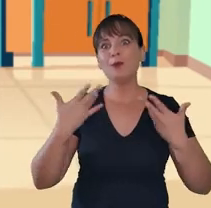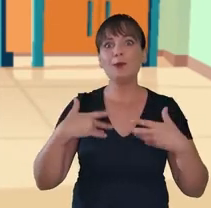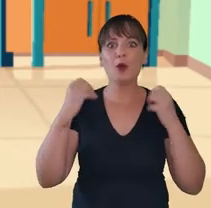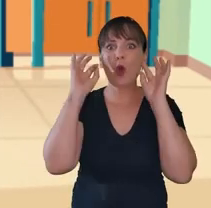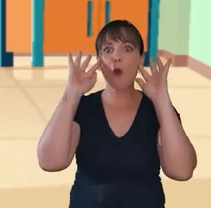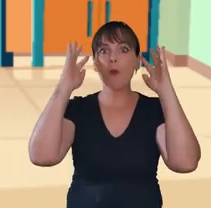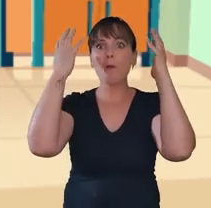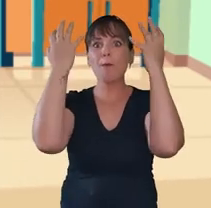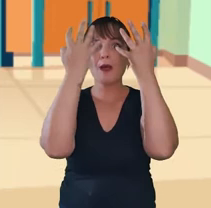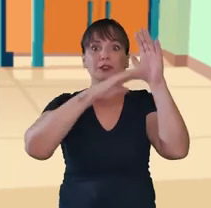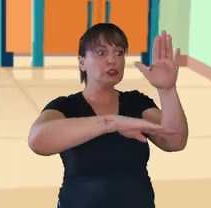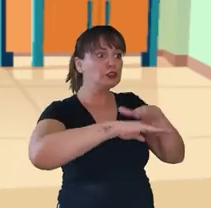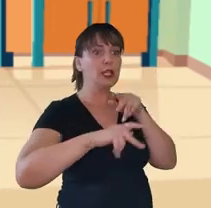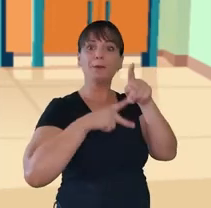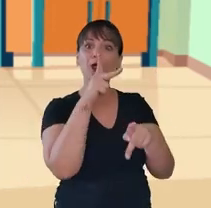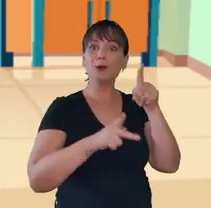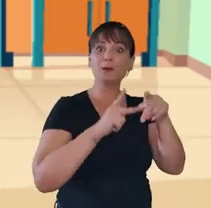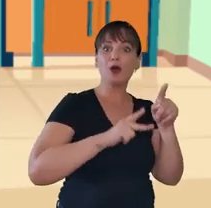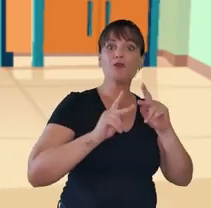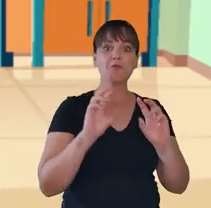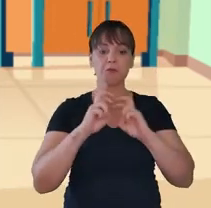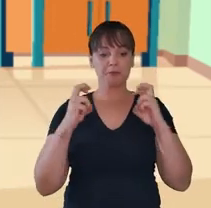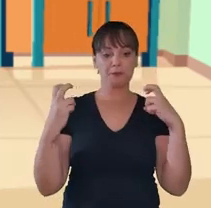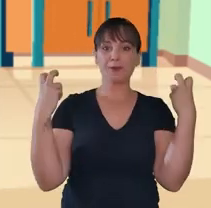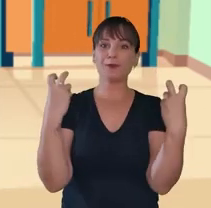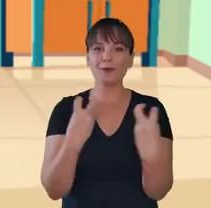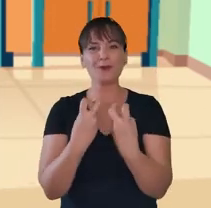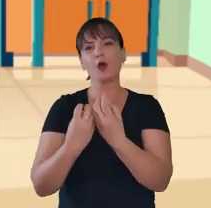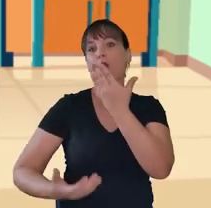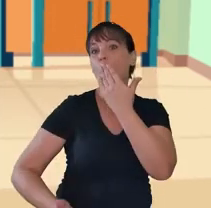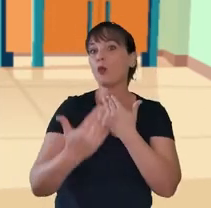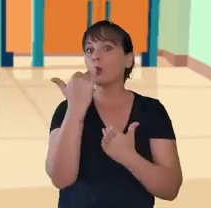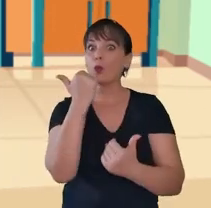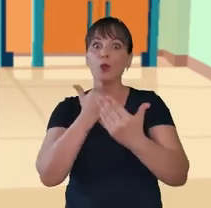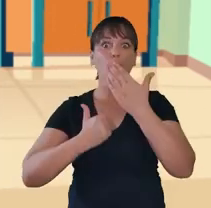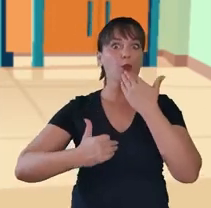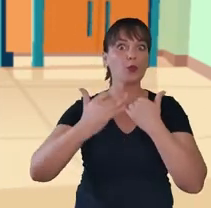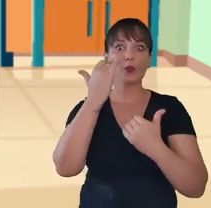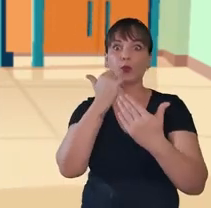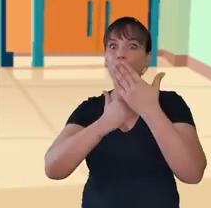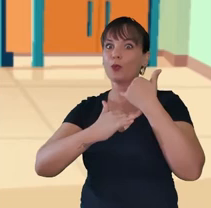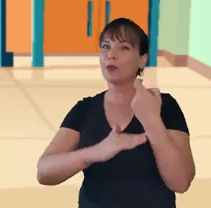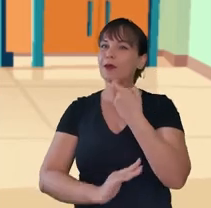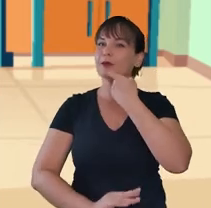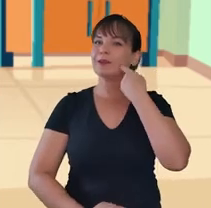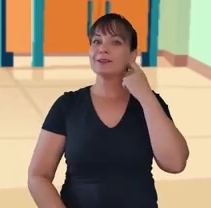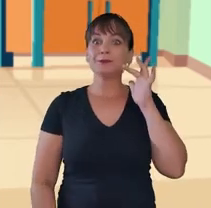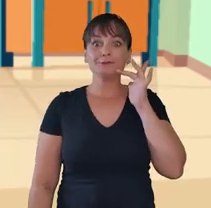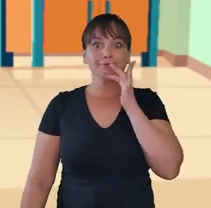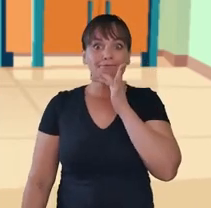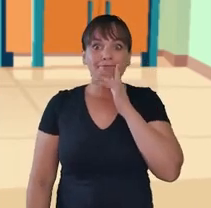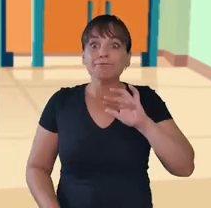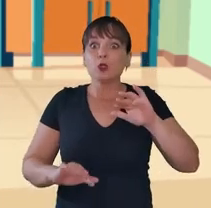pajé chamou todos da aldeia, fizeram uma grande roda e se fartaram comendo aquele peixe delicioso.